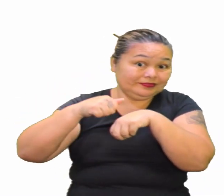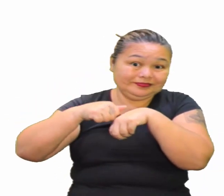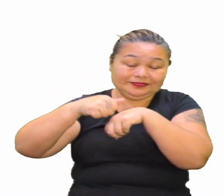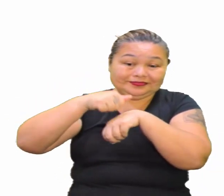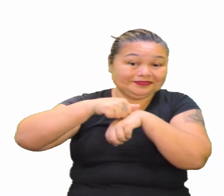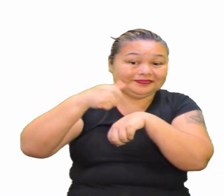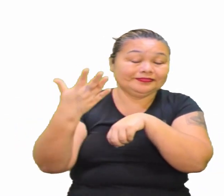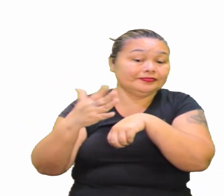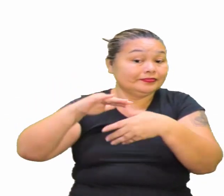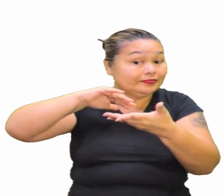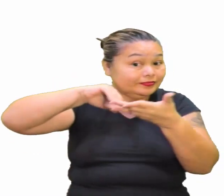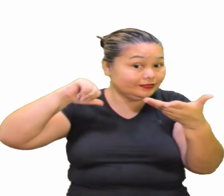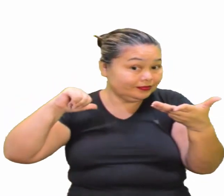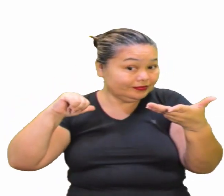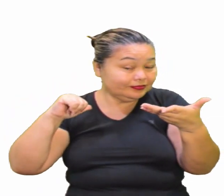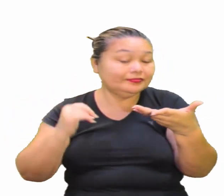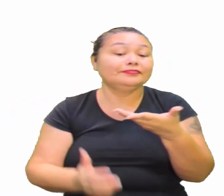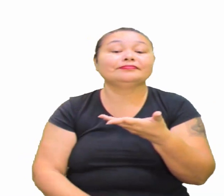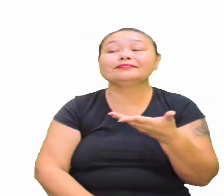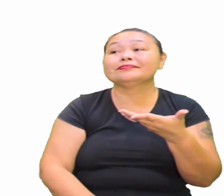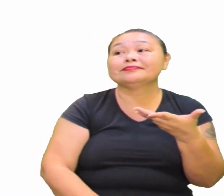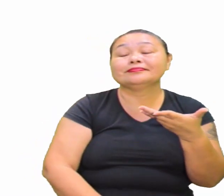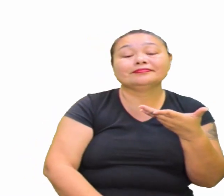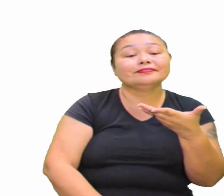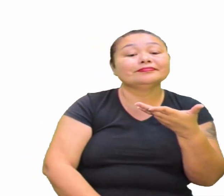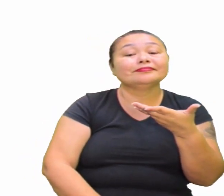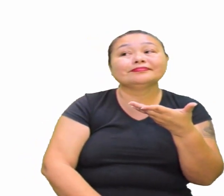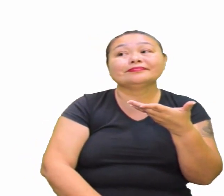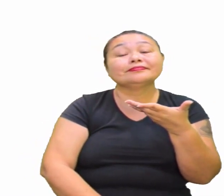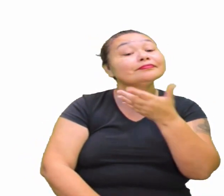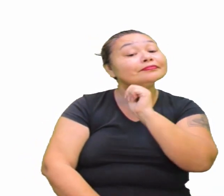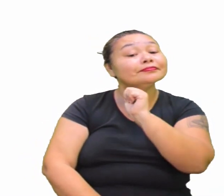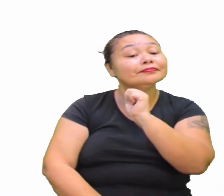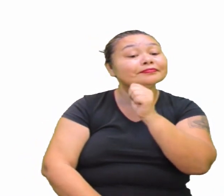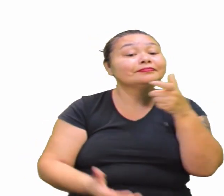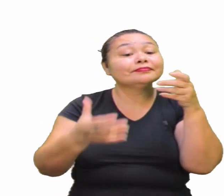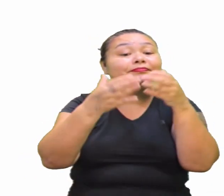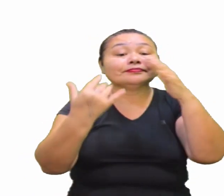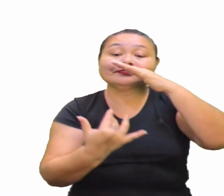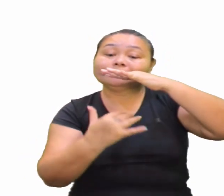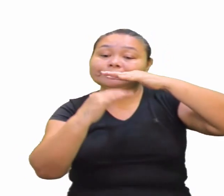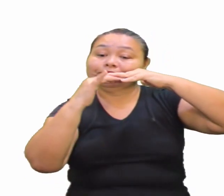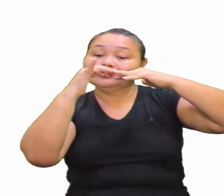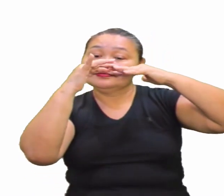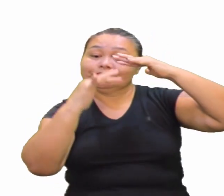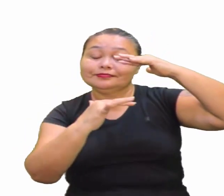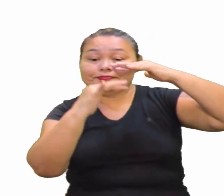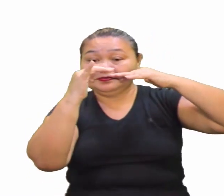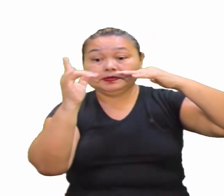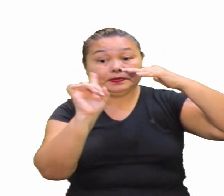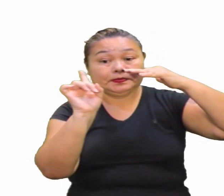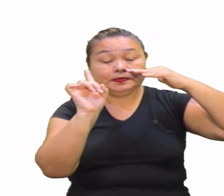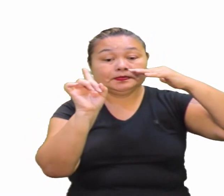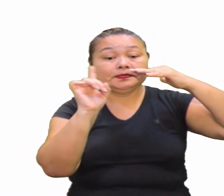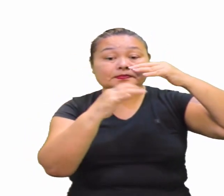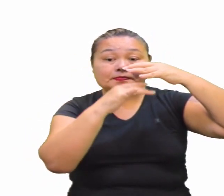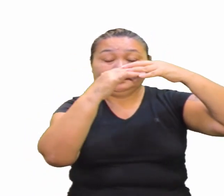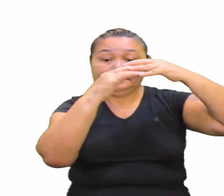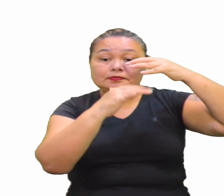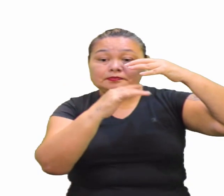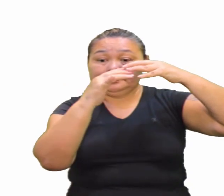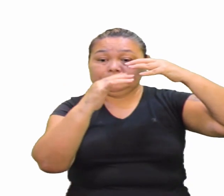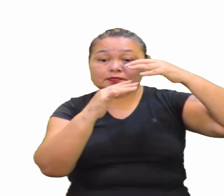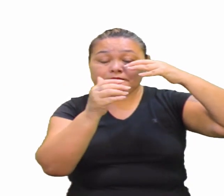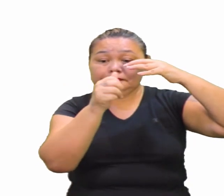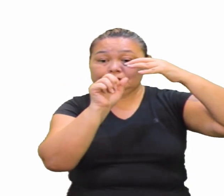Mas bem óbvias Que você já não deve marcar Alternativa A Aumento dos gases Do efeito estufa A gente sabe Que esse aumento Ele se